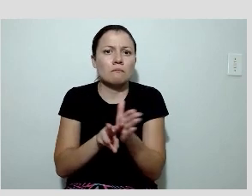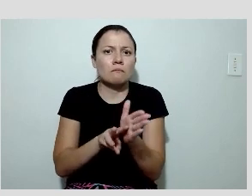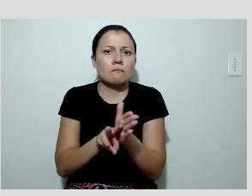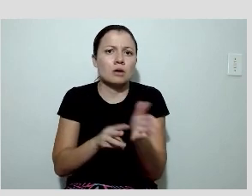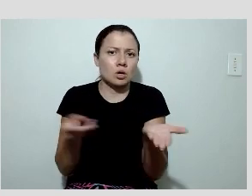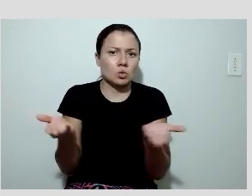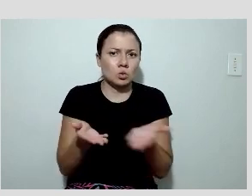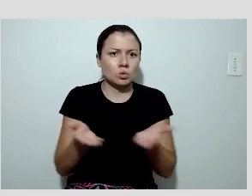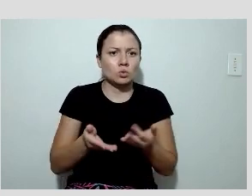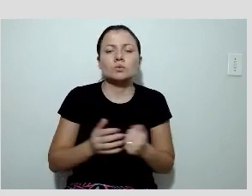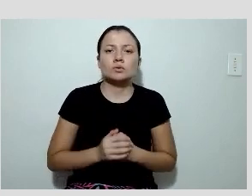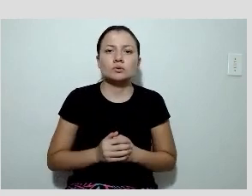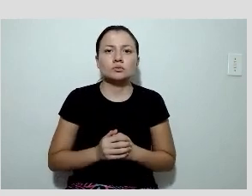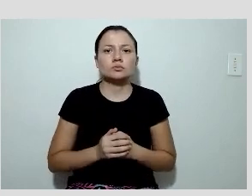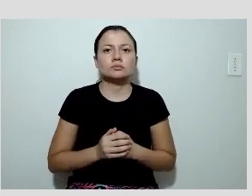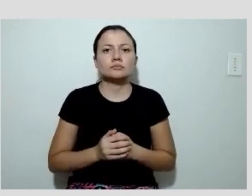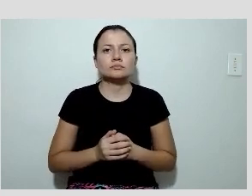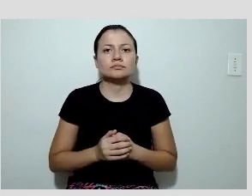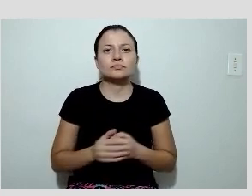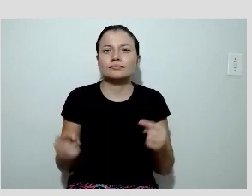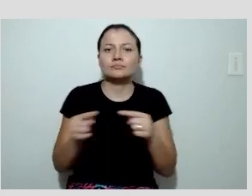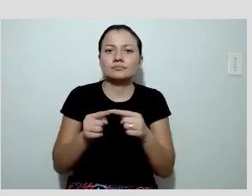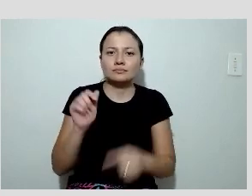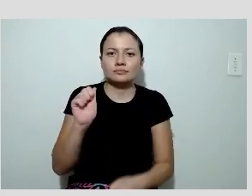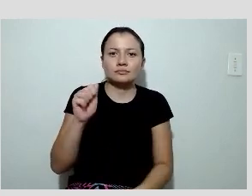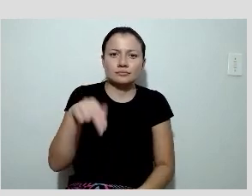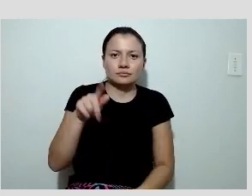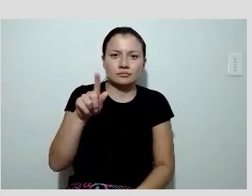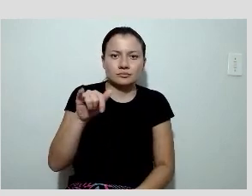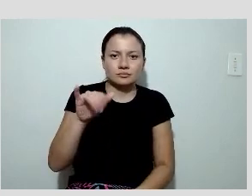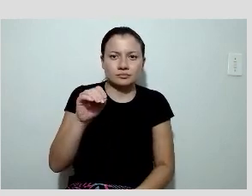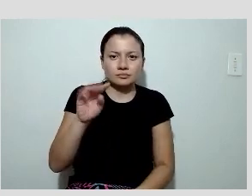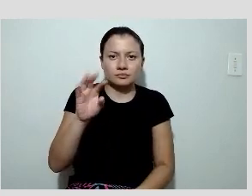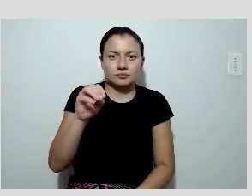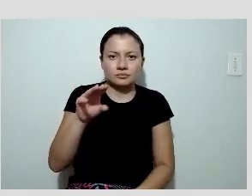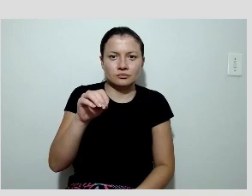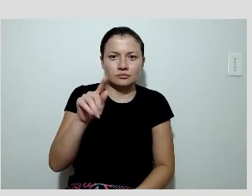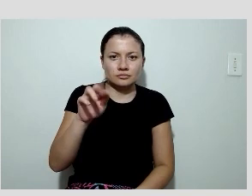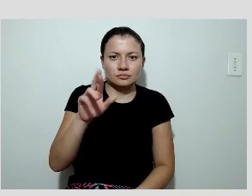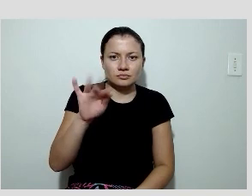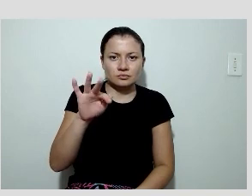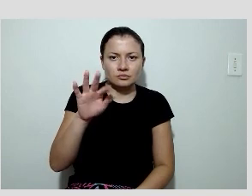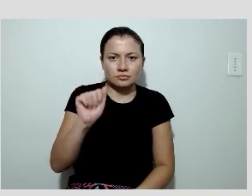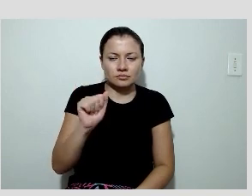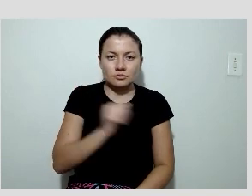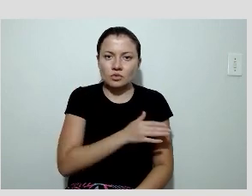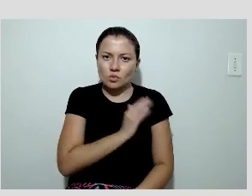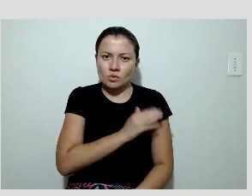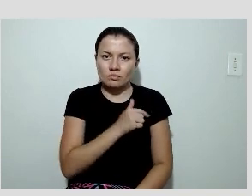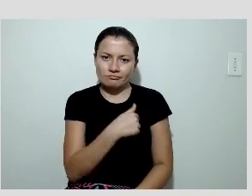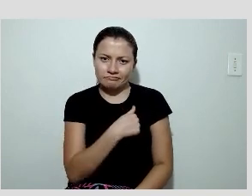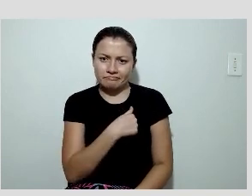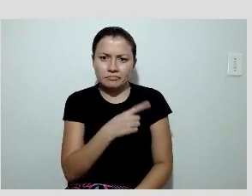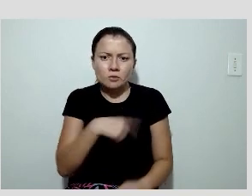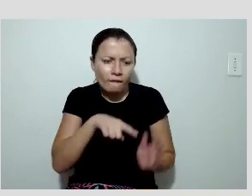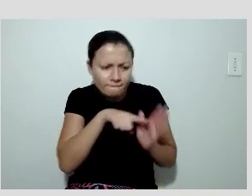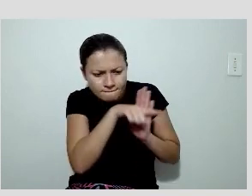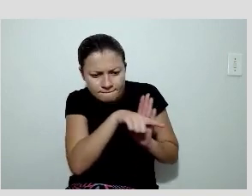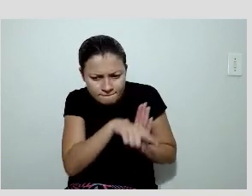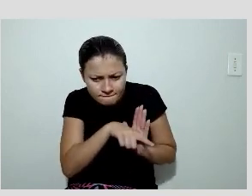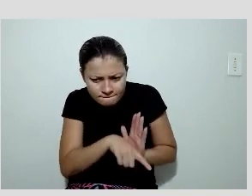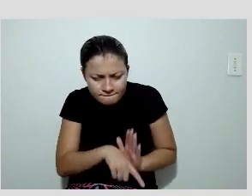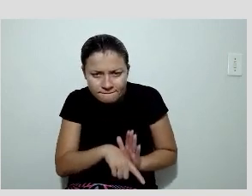para ver isso, é a angiotomografia coronária. Nós ainda não temos aquele exame que todos nós estamos procurando,